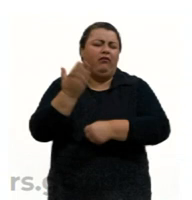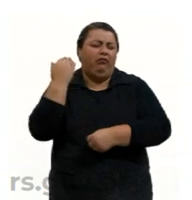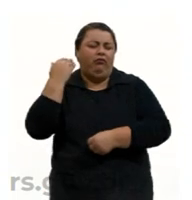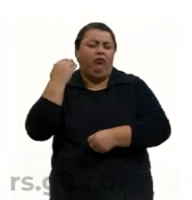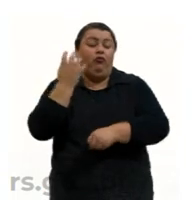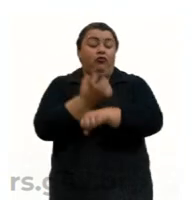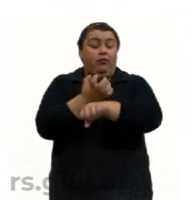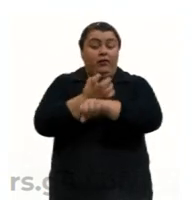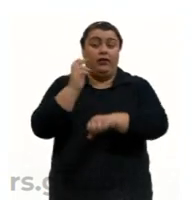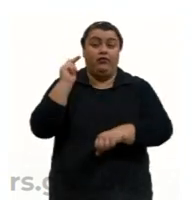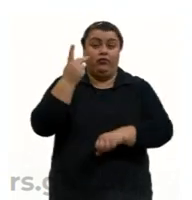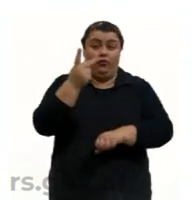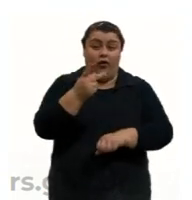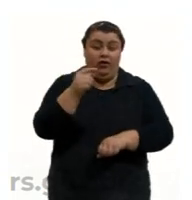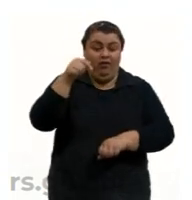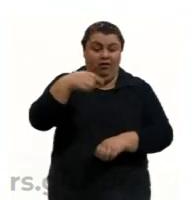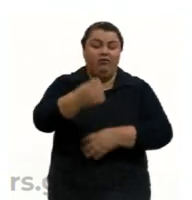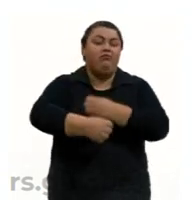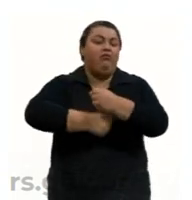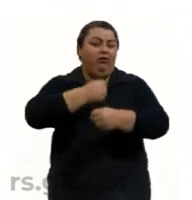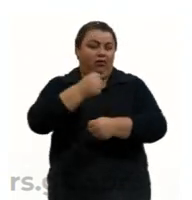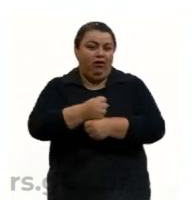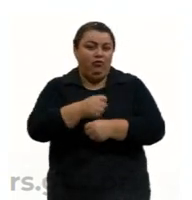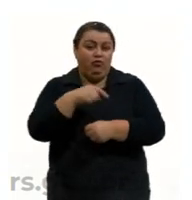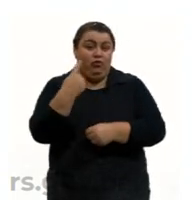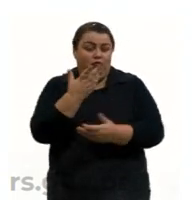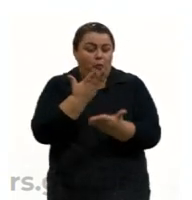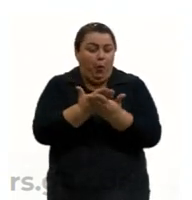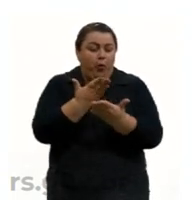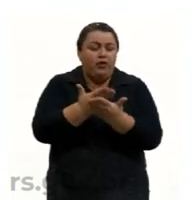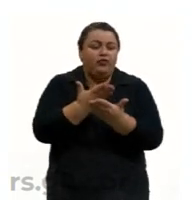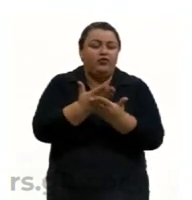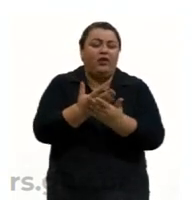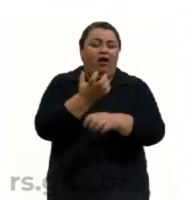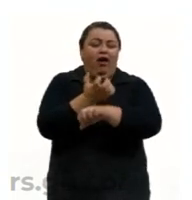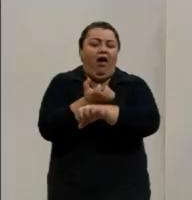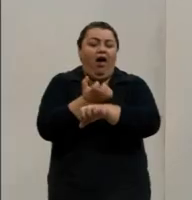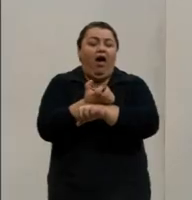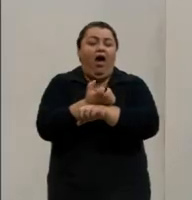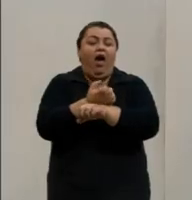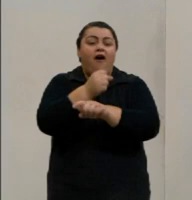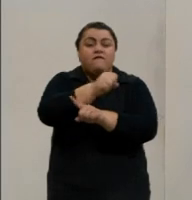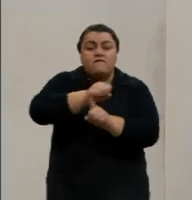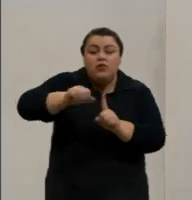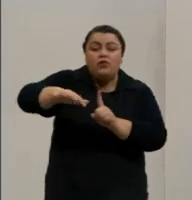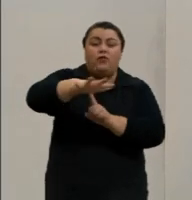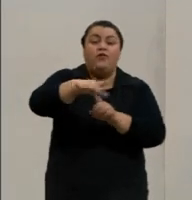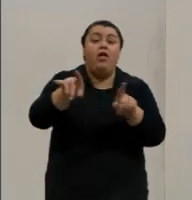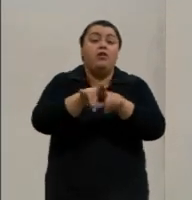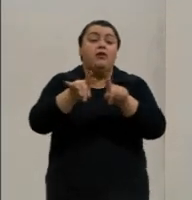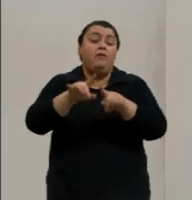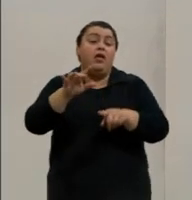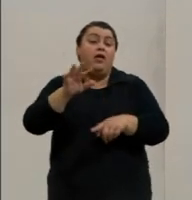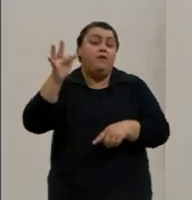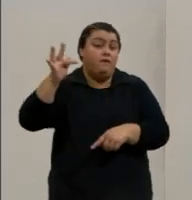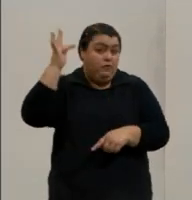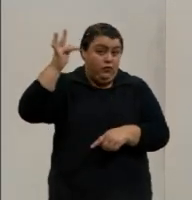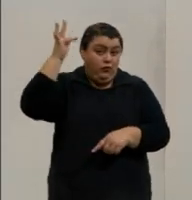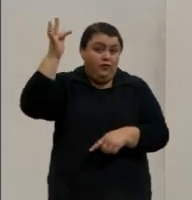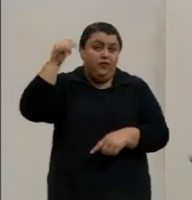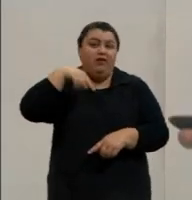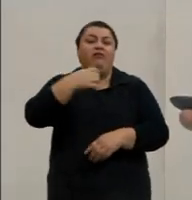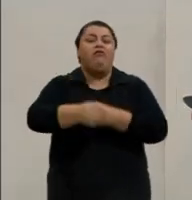História, e esse ano, então, nós iremos trabalhar o componente curricular de Filosofia e Sociologia durante este ano de